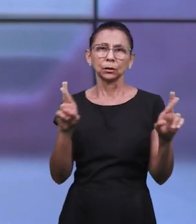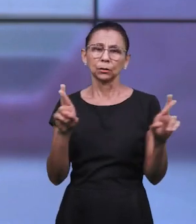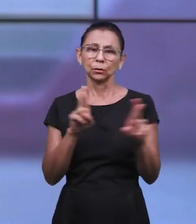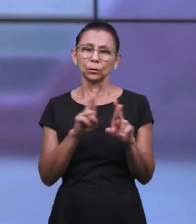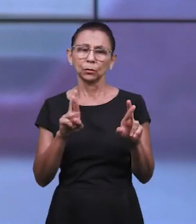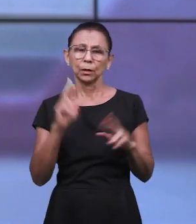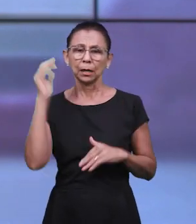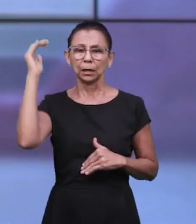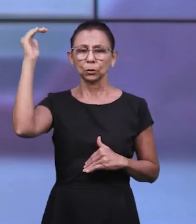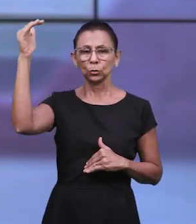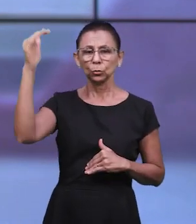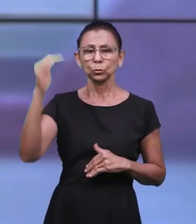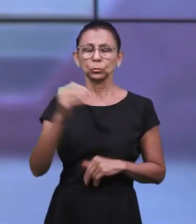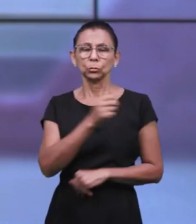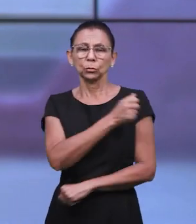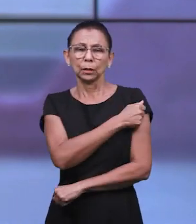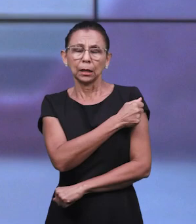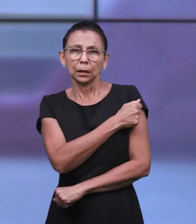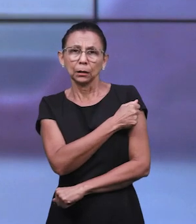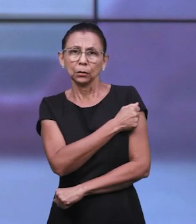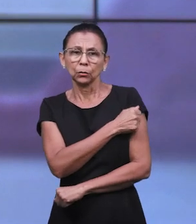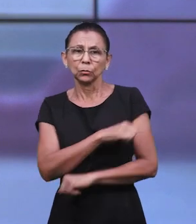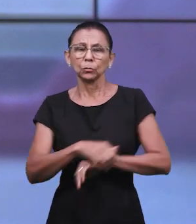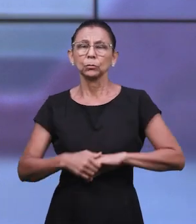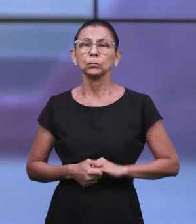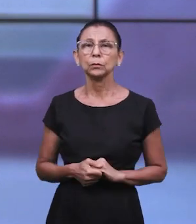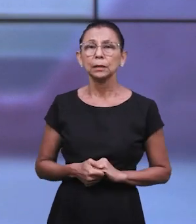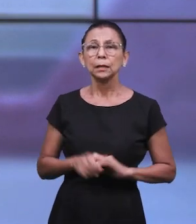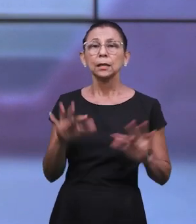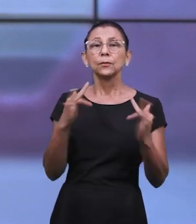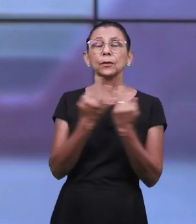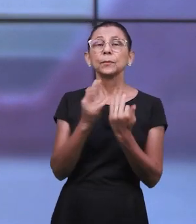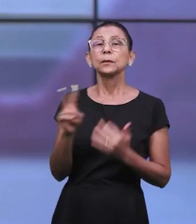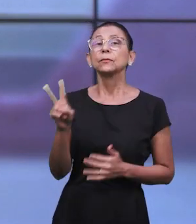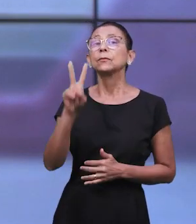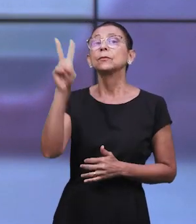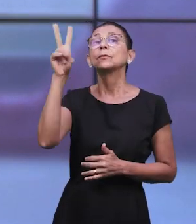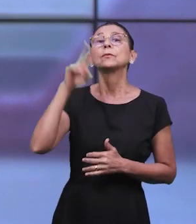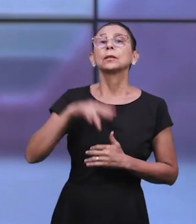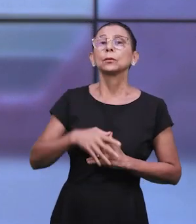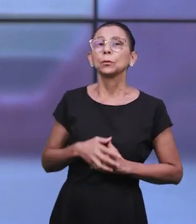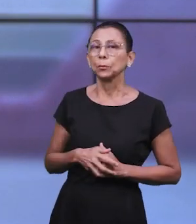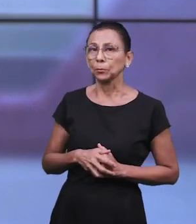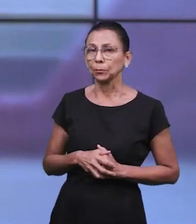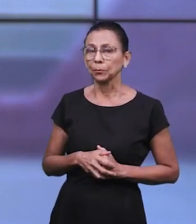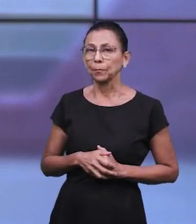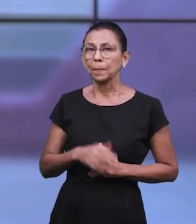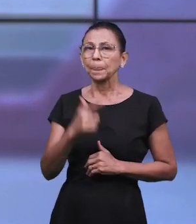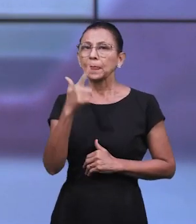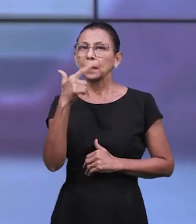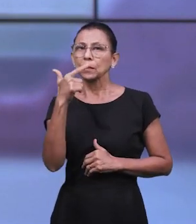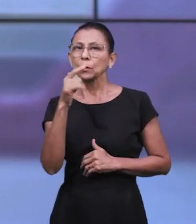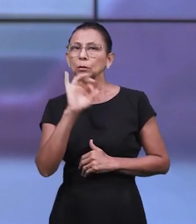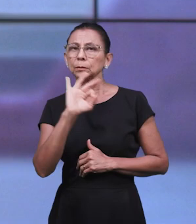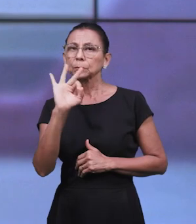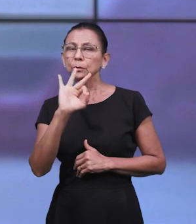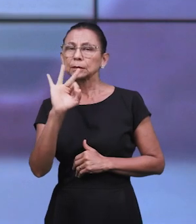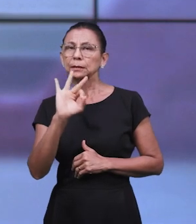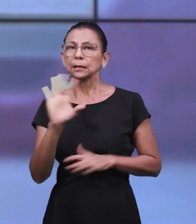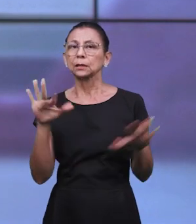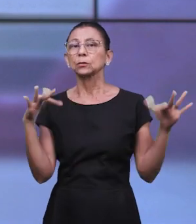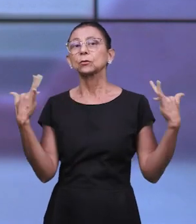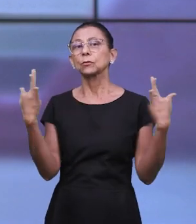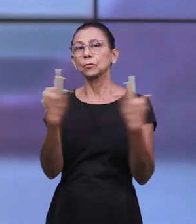estudantes e o grau de valorização da educação por parte das famílias, mostrou que somente 12%